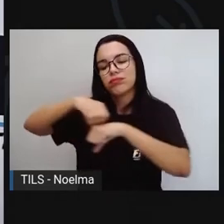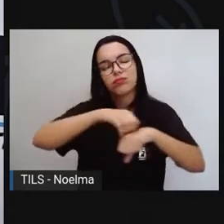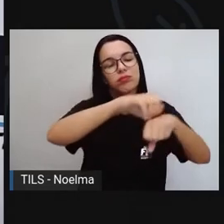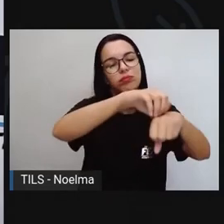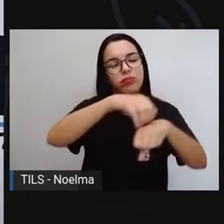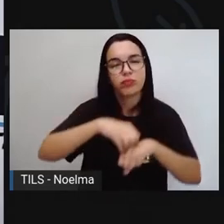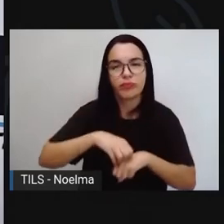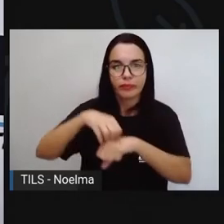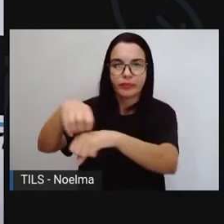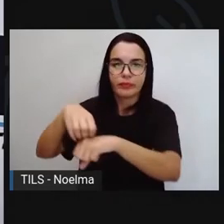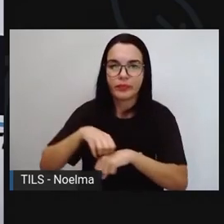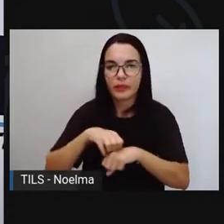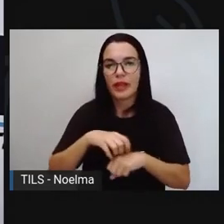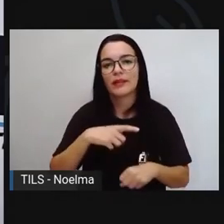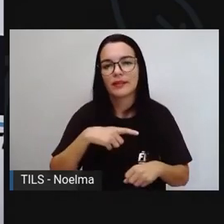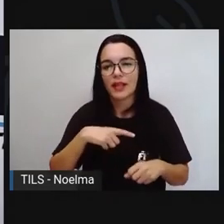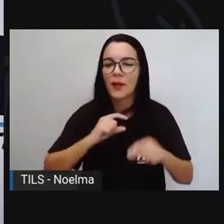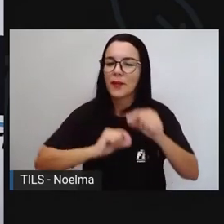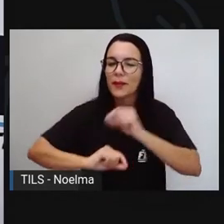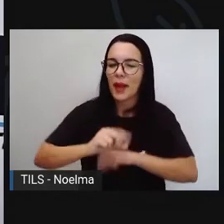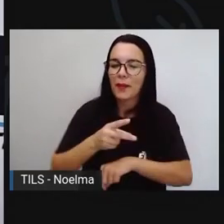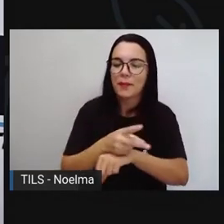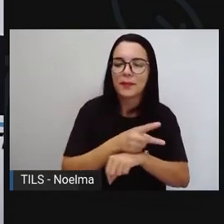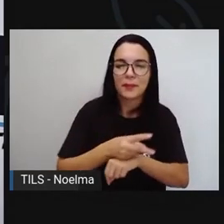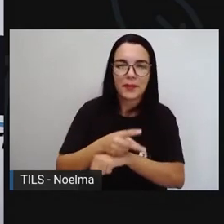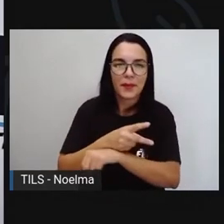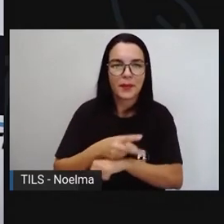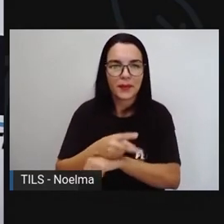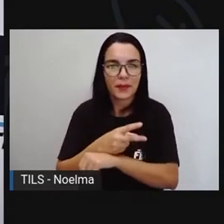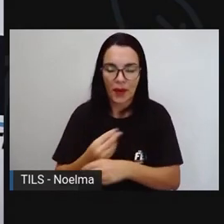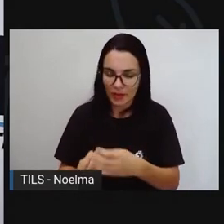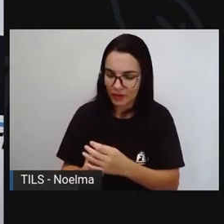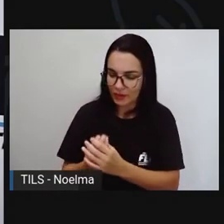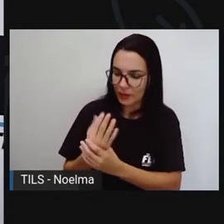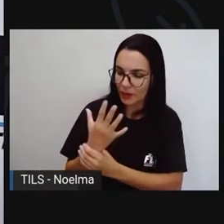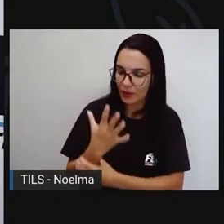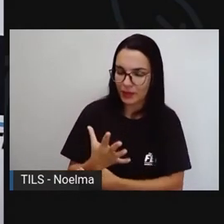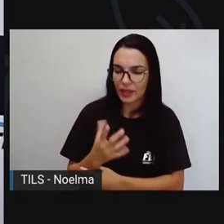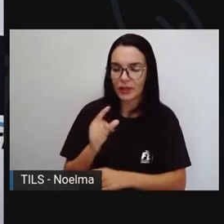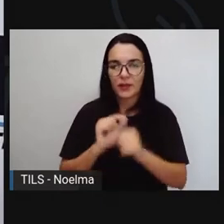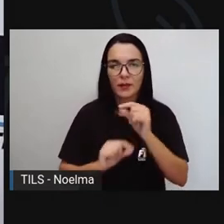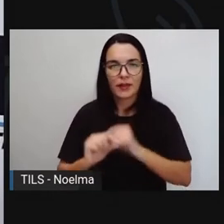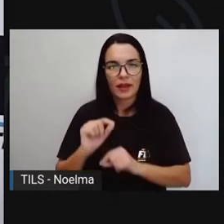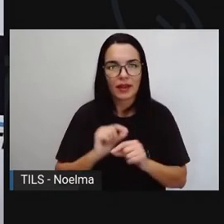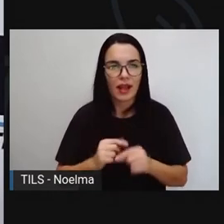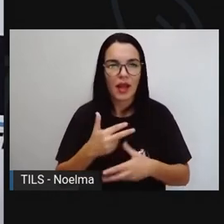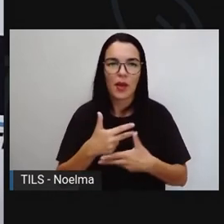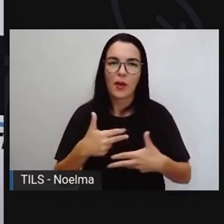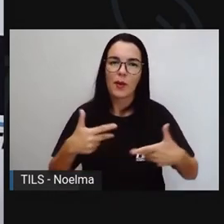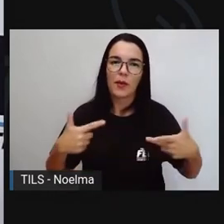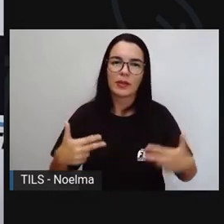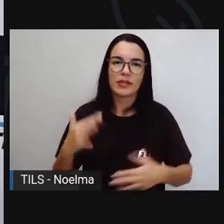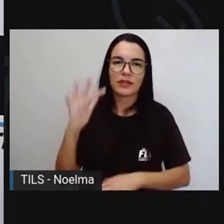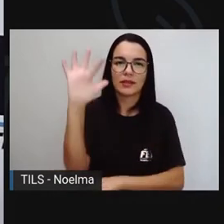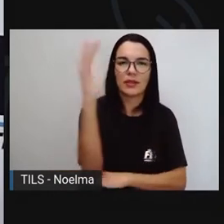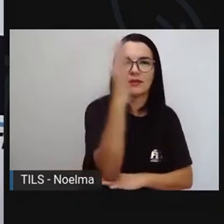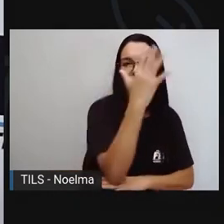daqui para lá. Explorando e descobrindo dentro e fora da floresta misteriosa.